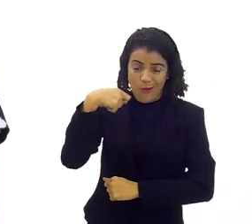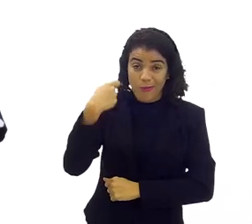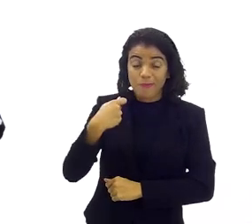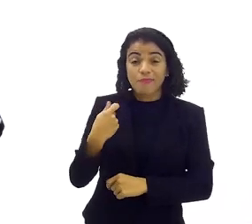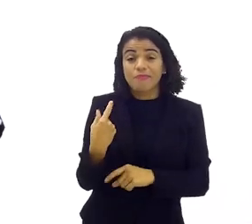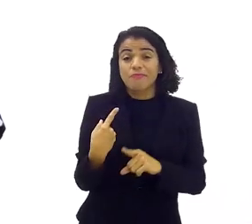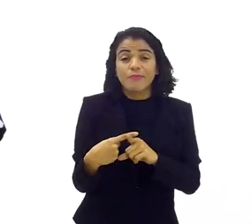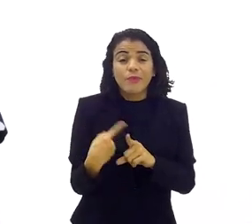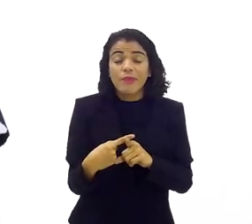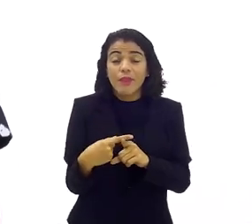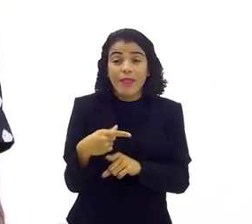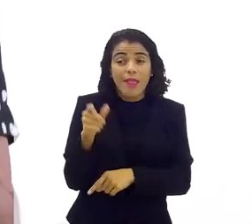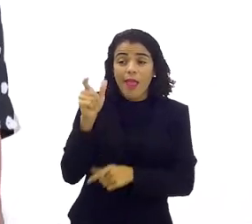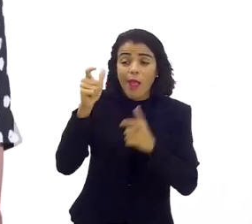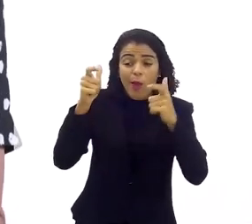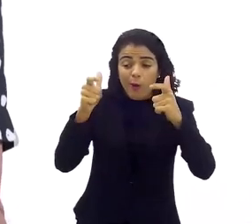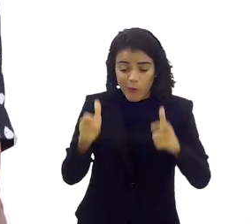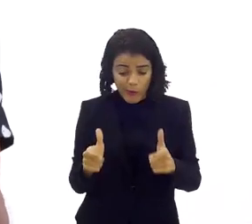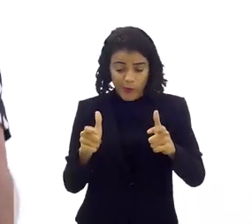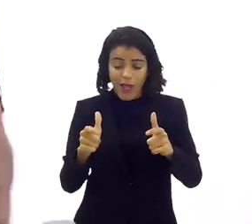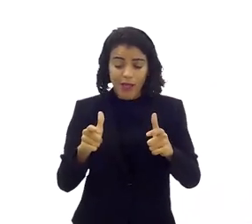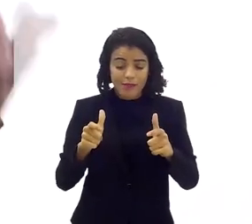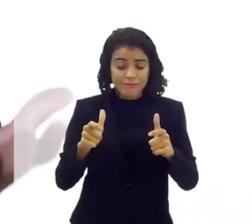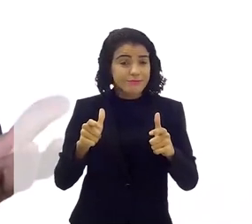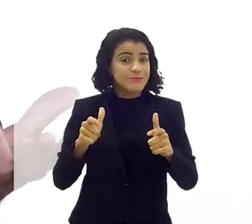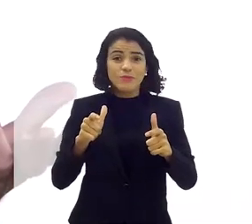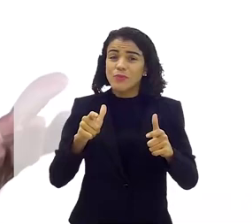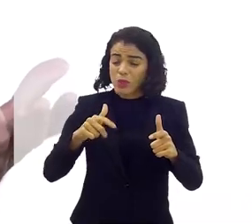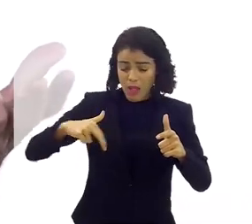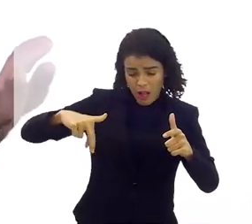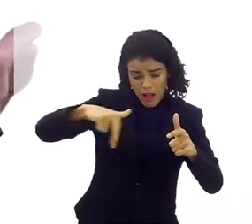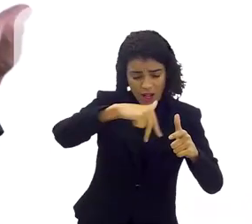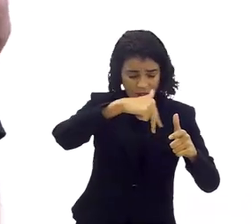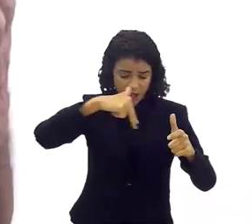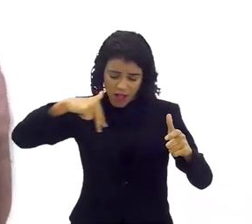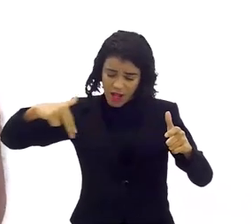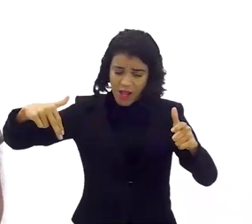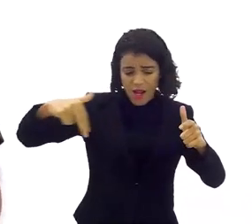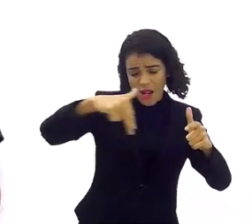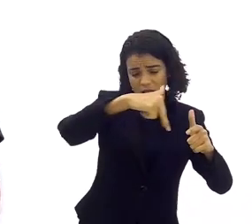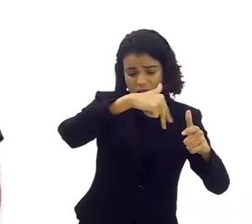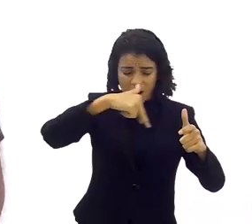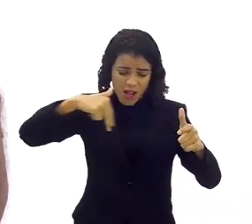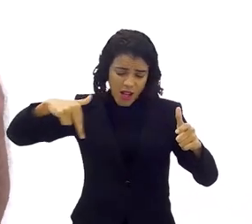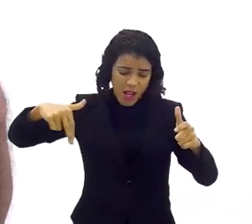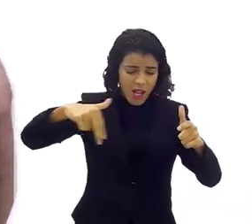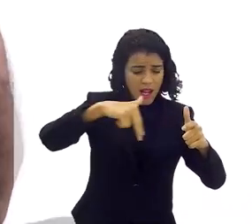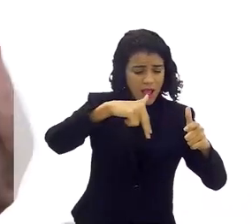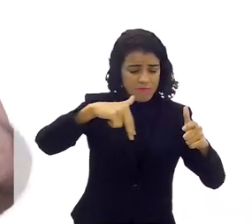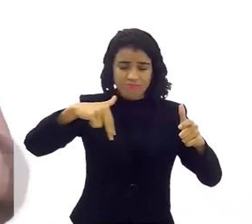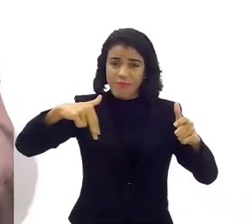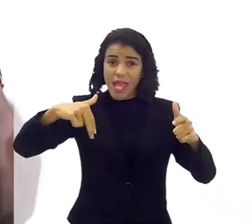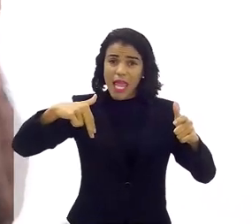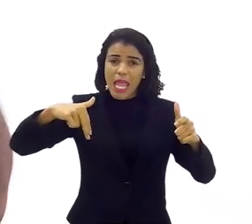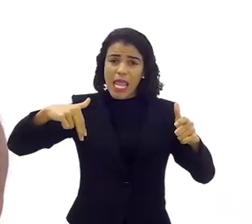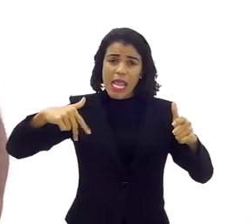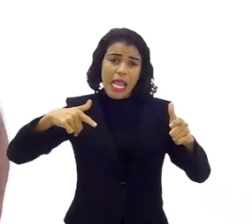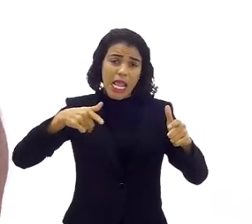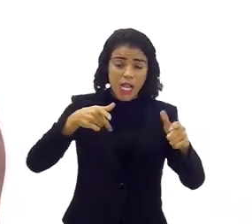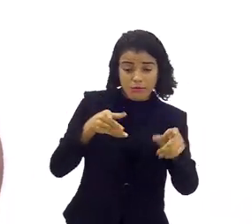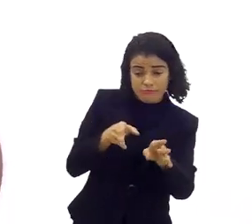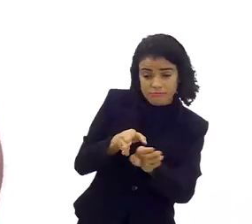onde ele faz tudo no palco ele se dirige